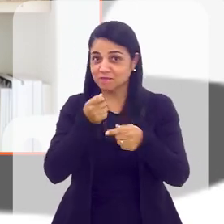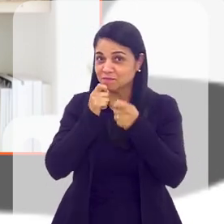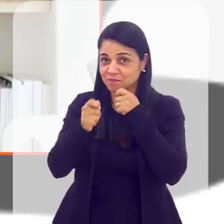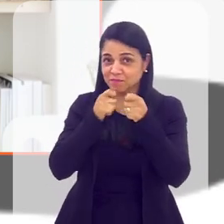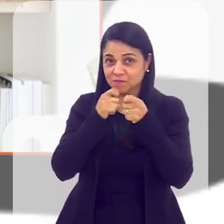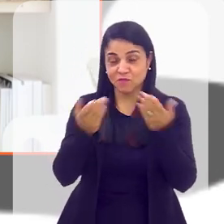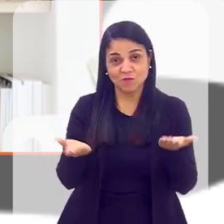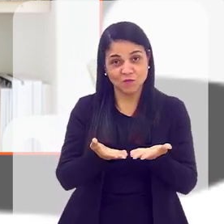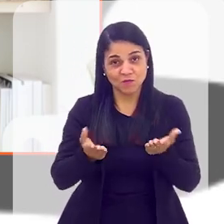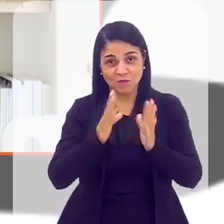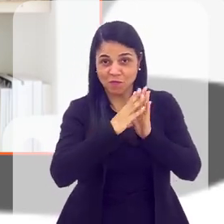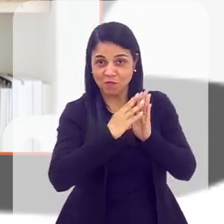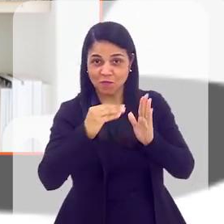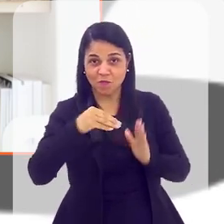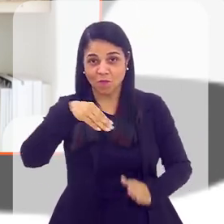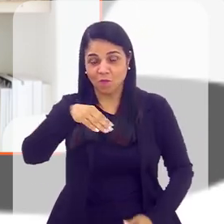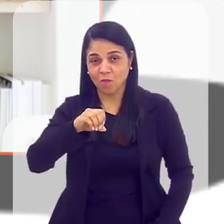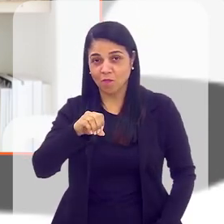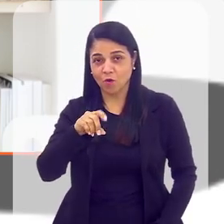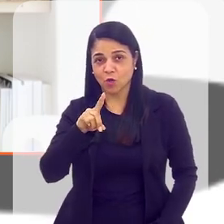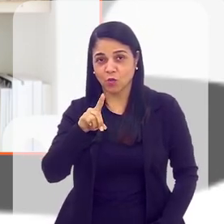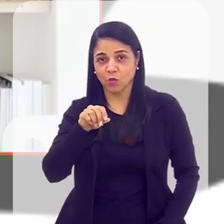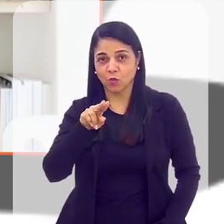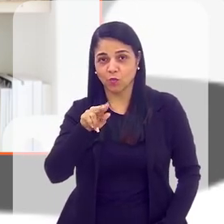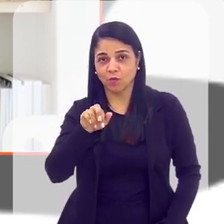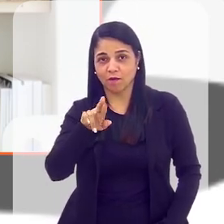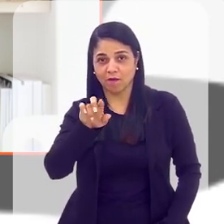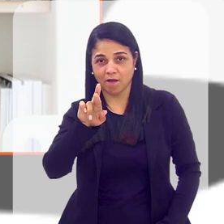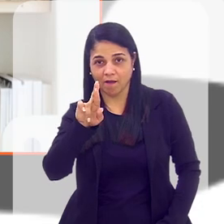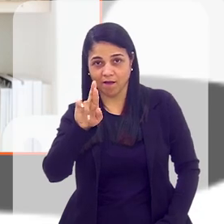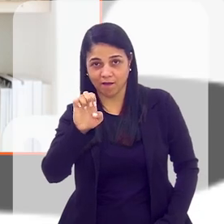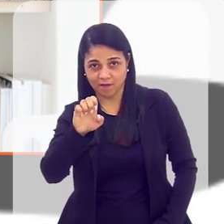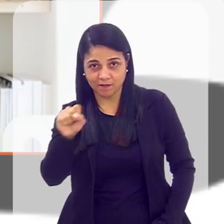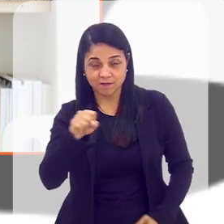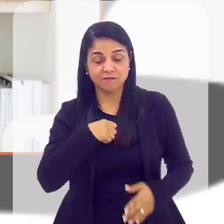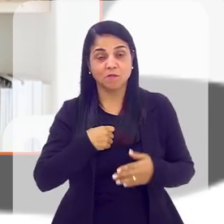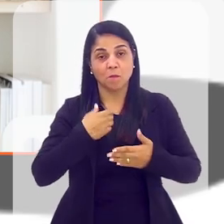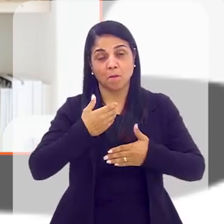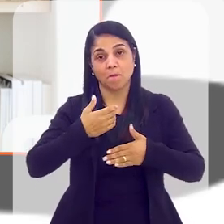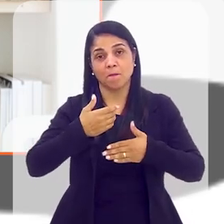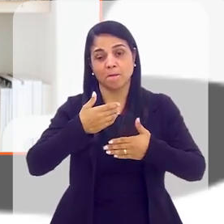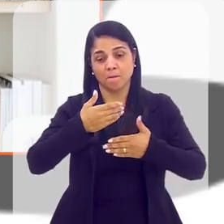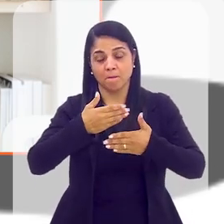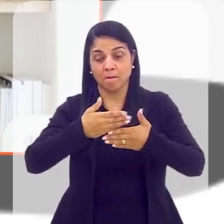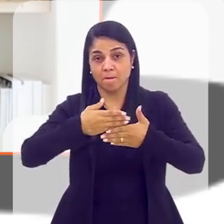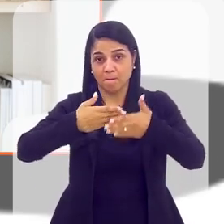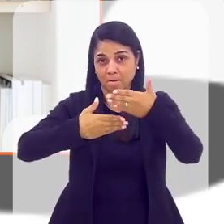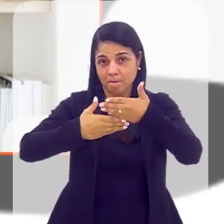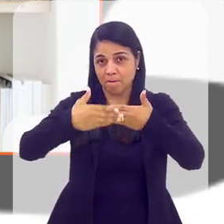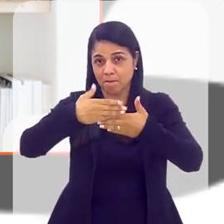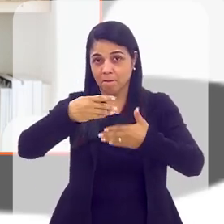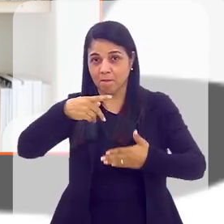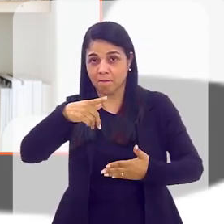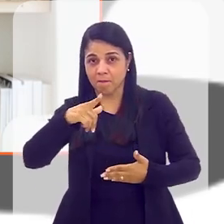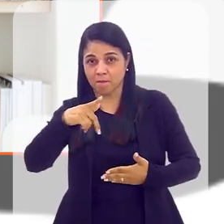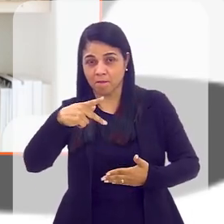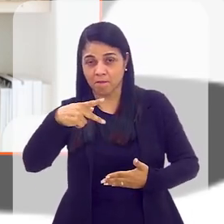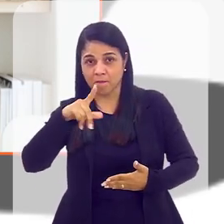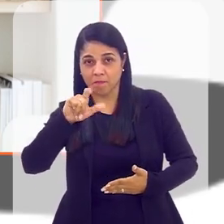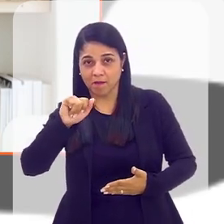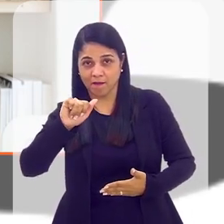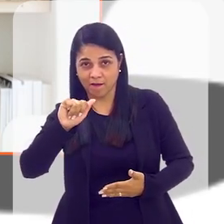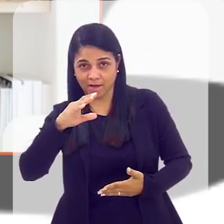próprio de construções modulares em formato sustentável com placas de aço, apostando no interesse dos governos